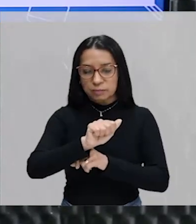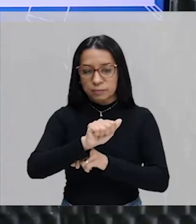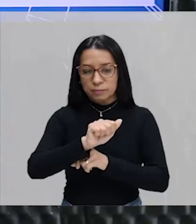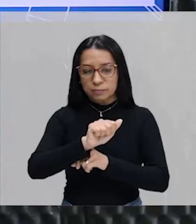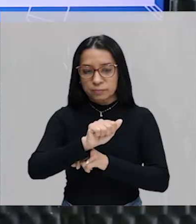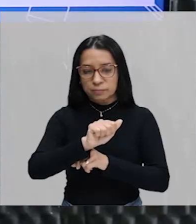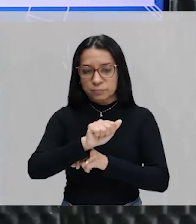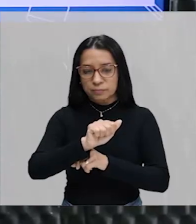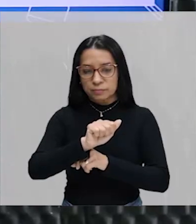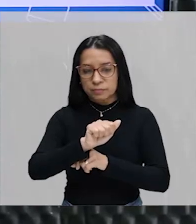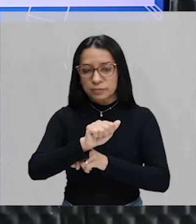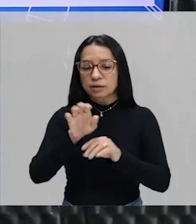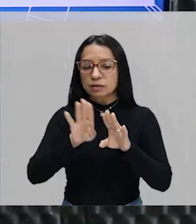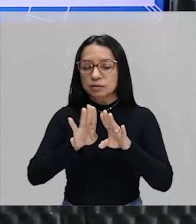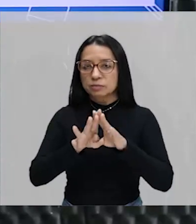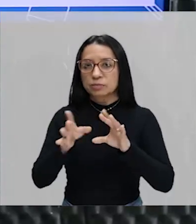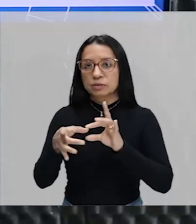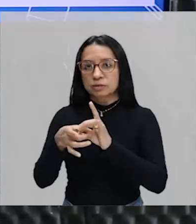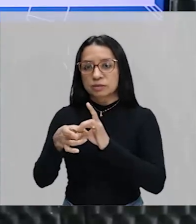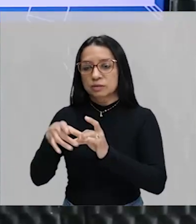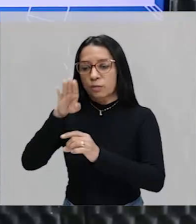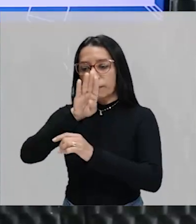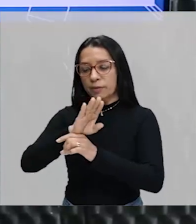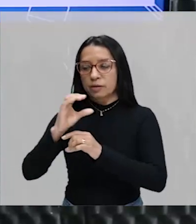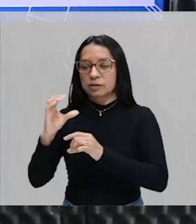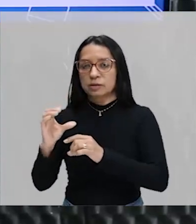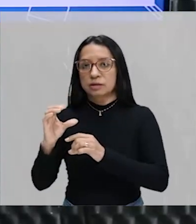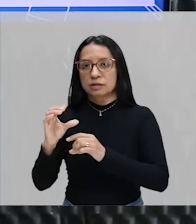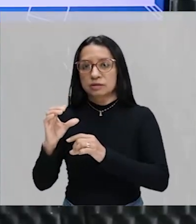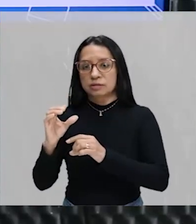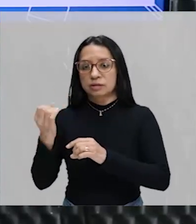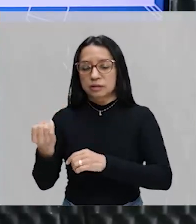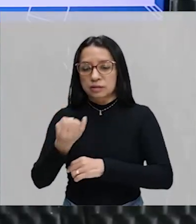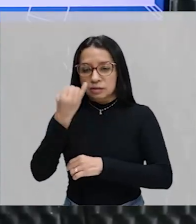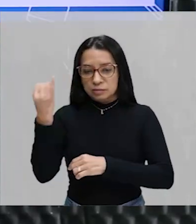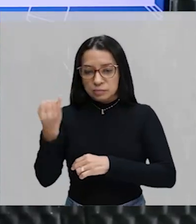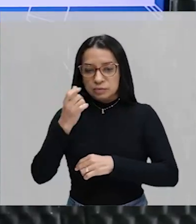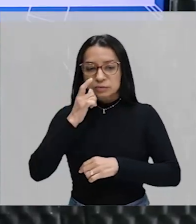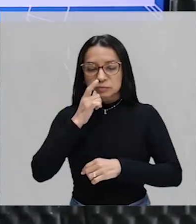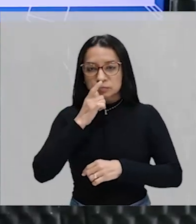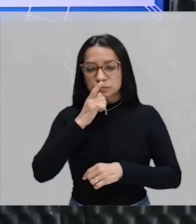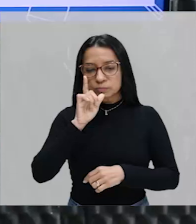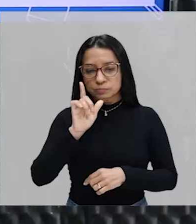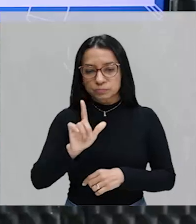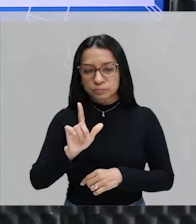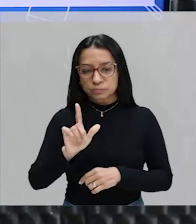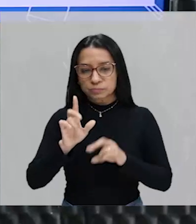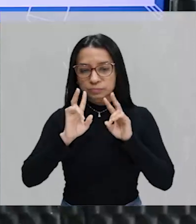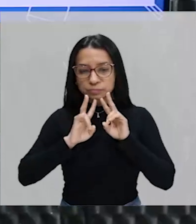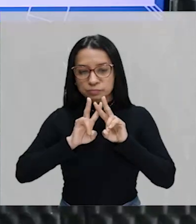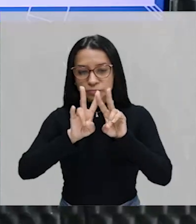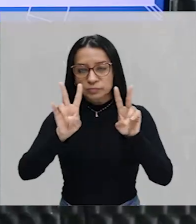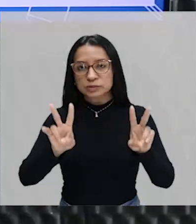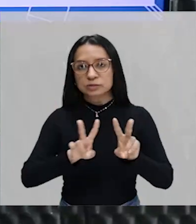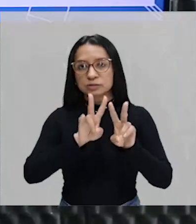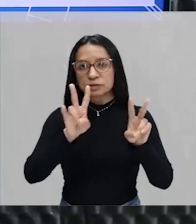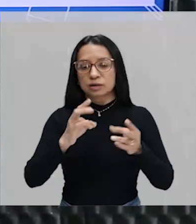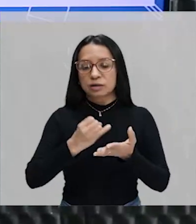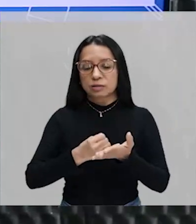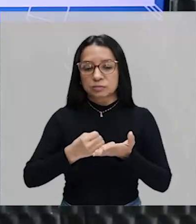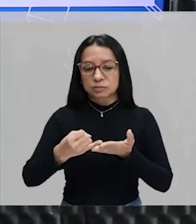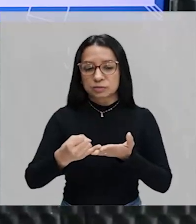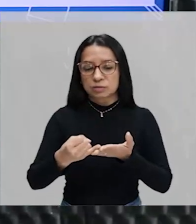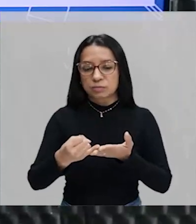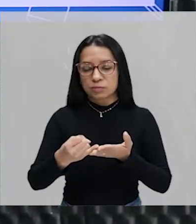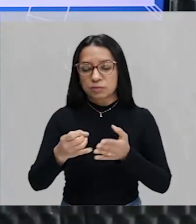entre B e C. Então, veja, é interessante você conseguir, né, enxergar inicialmente